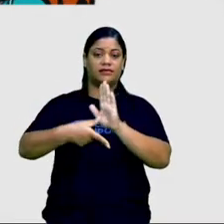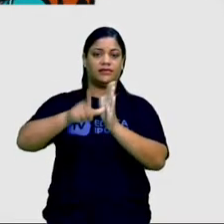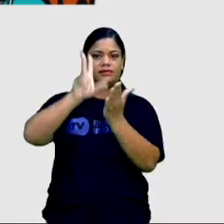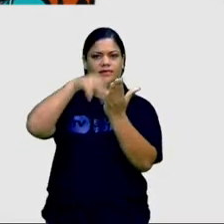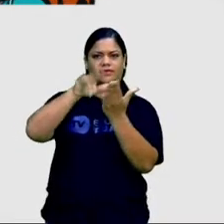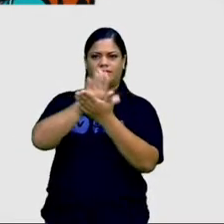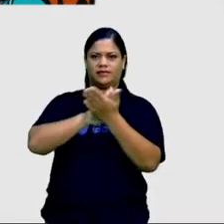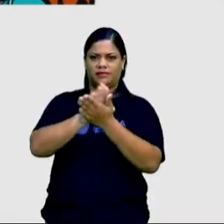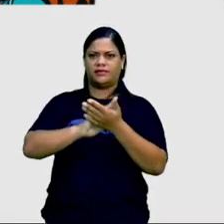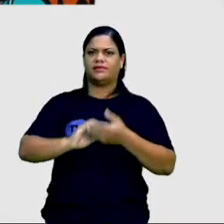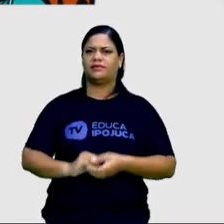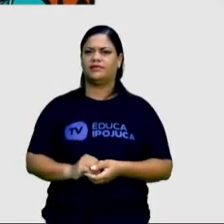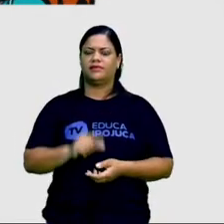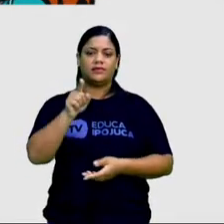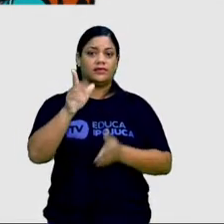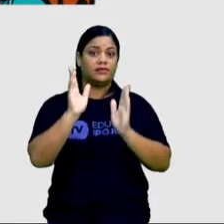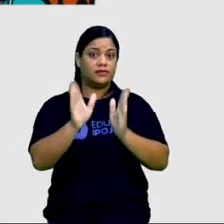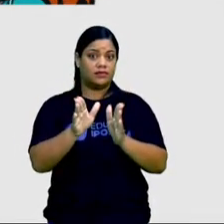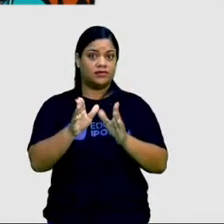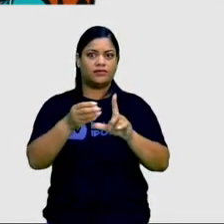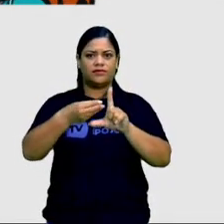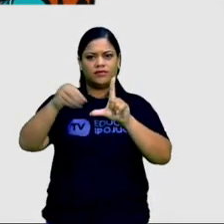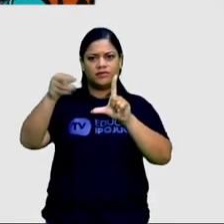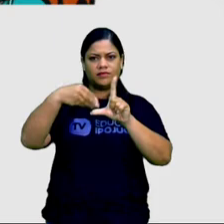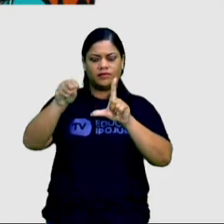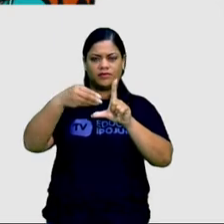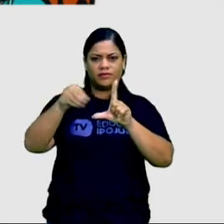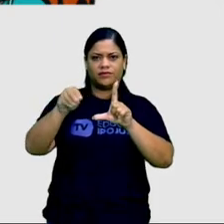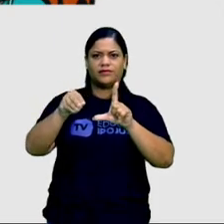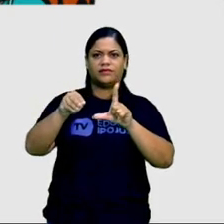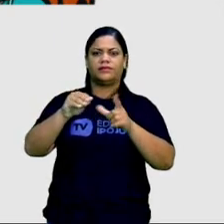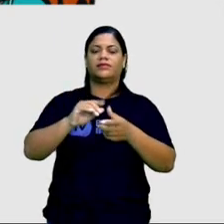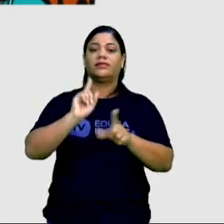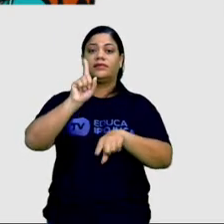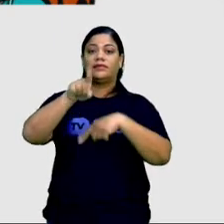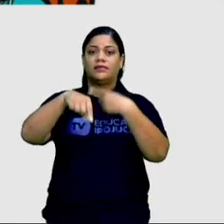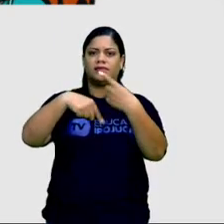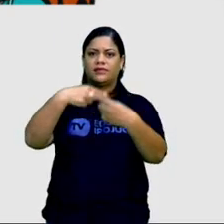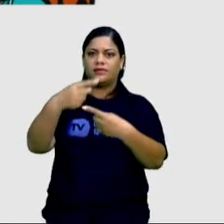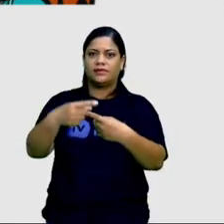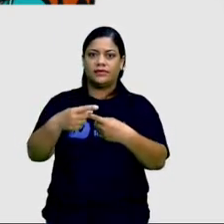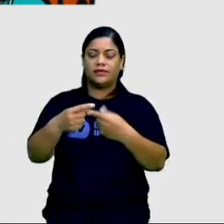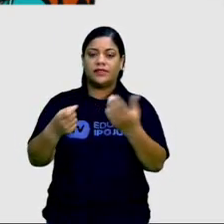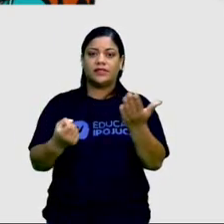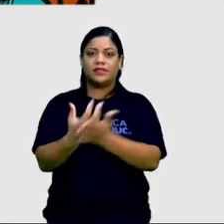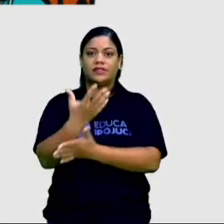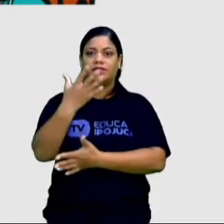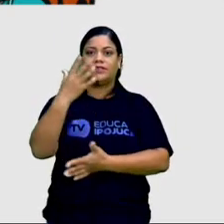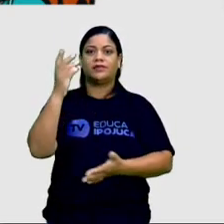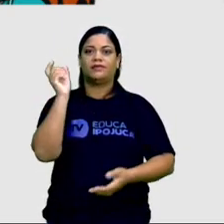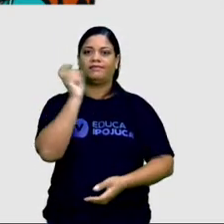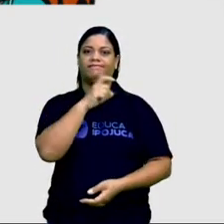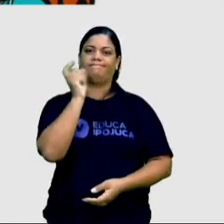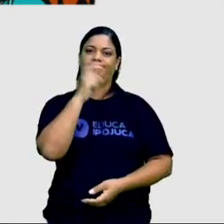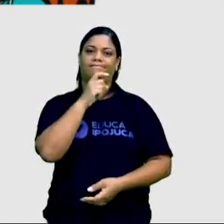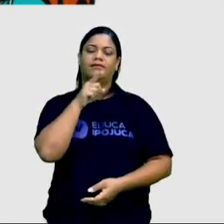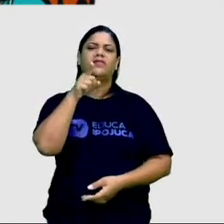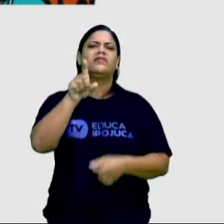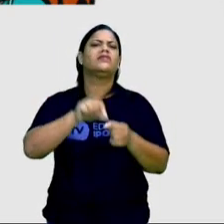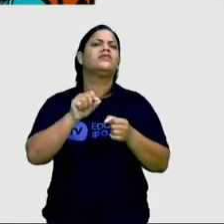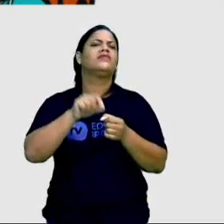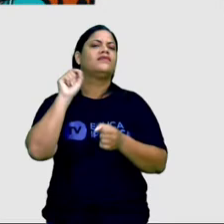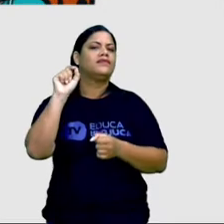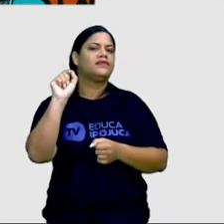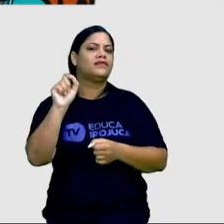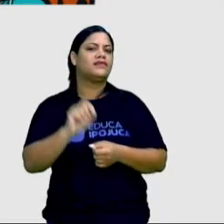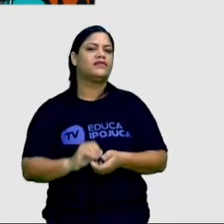Você já compartilhou alguma notícia e depois descobriu que era fake? E o que você fez?